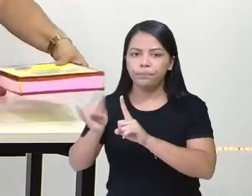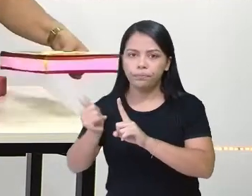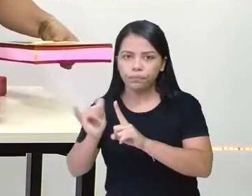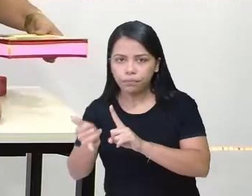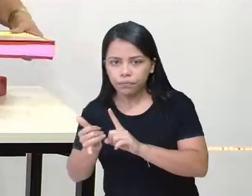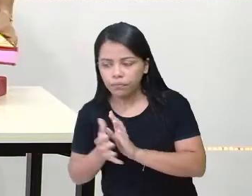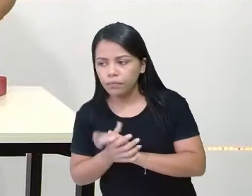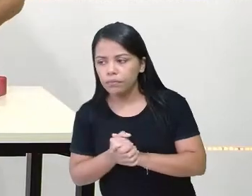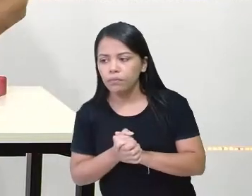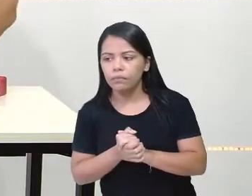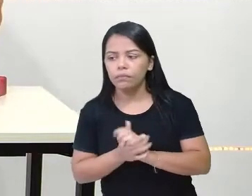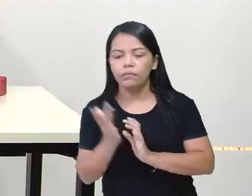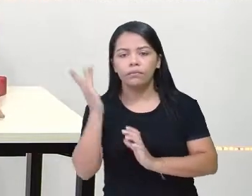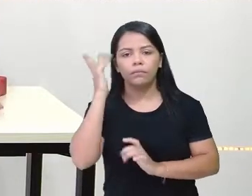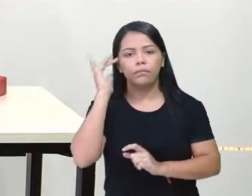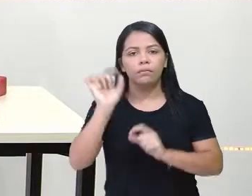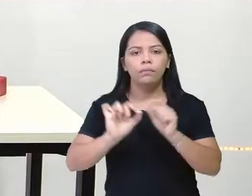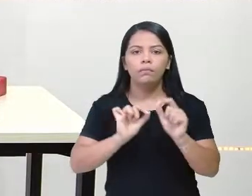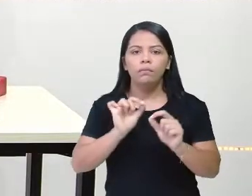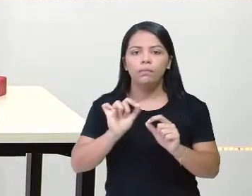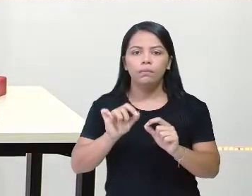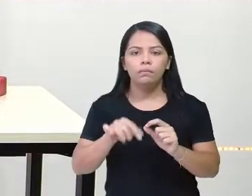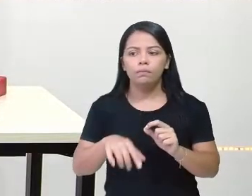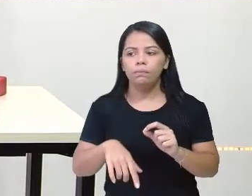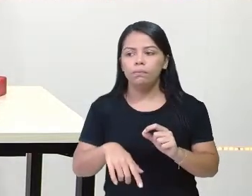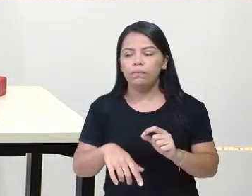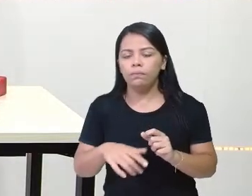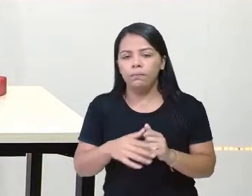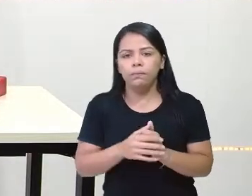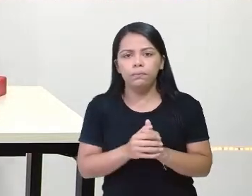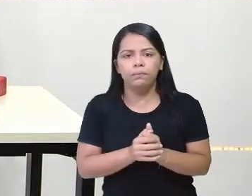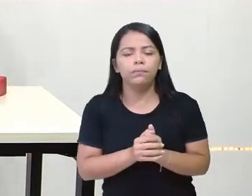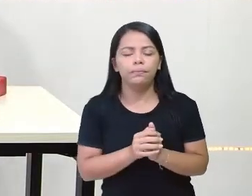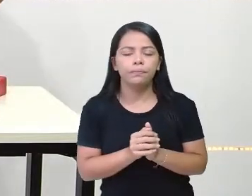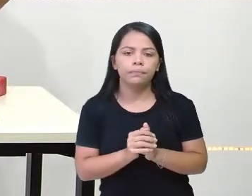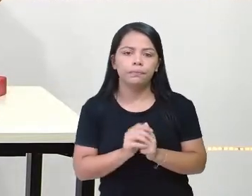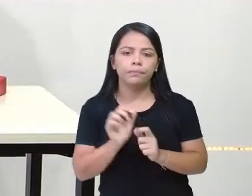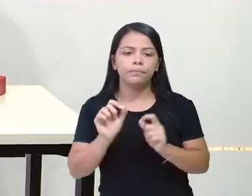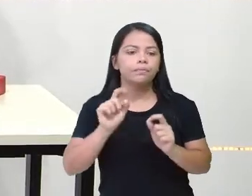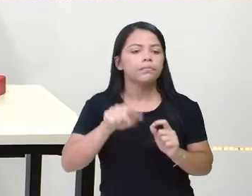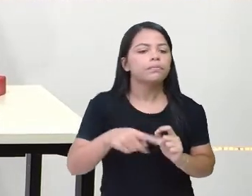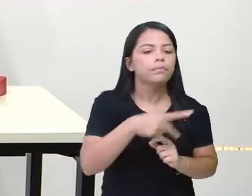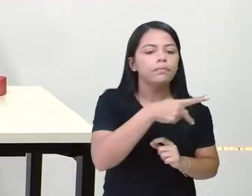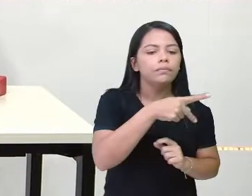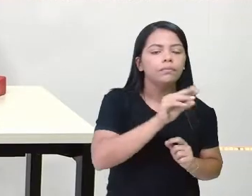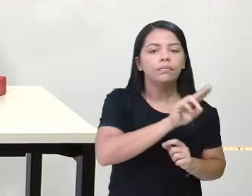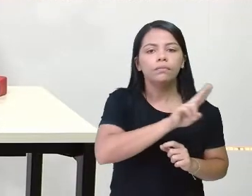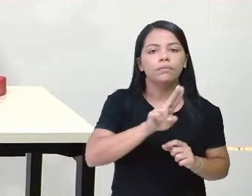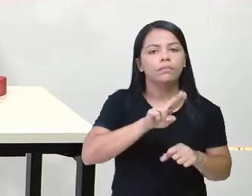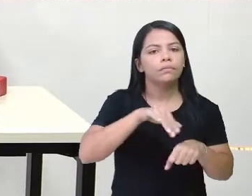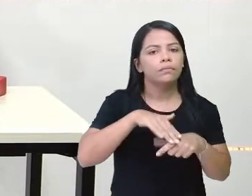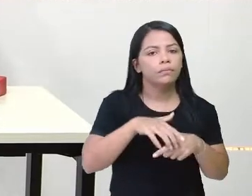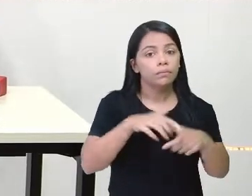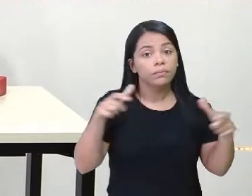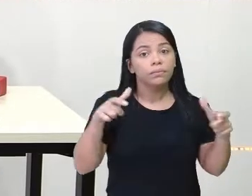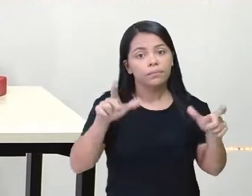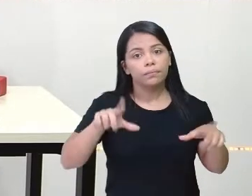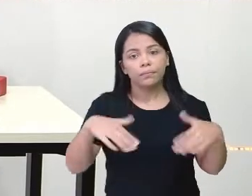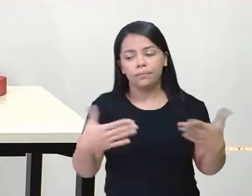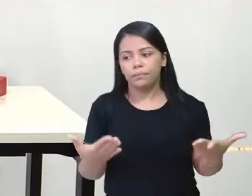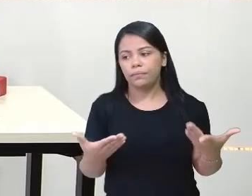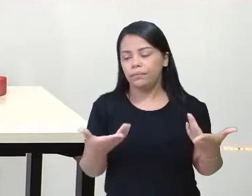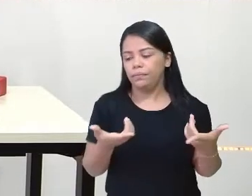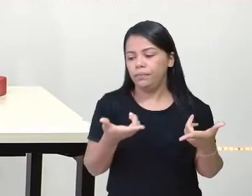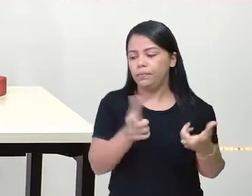Eu acho que é o nome maior, né, professora Cátia? Com certeza. Cá, cá, é o mesmo sonzinho da casa. E aí?